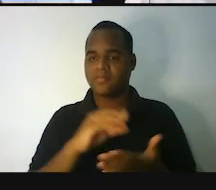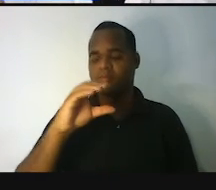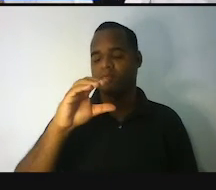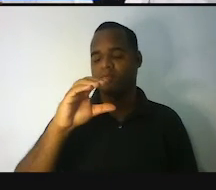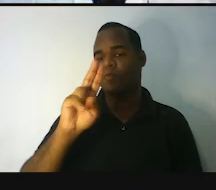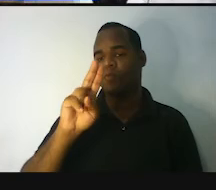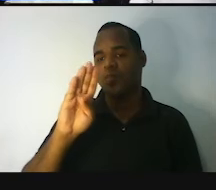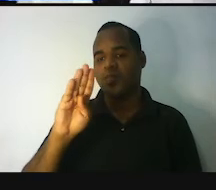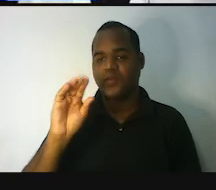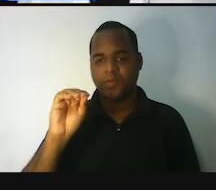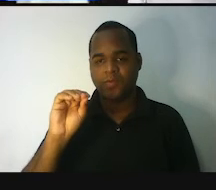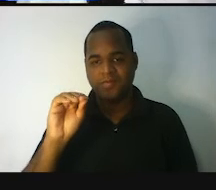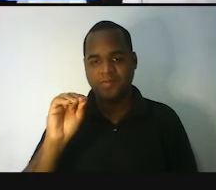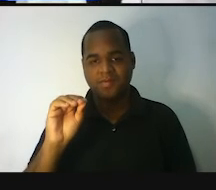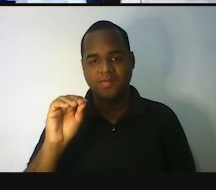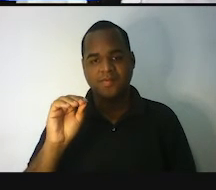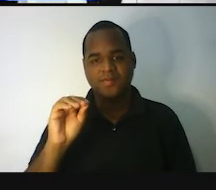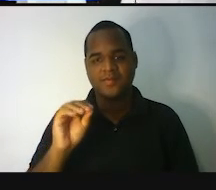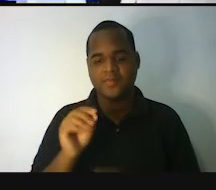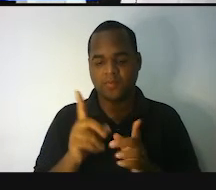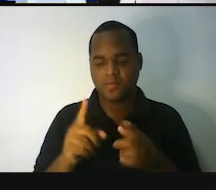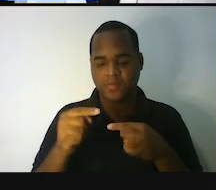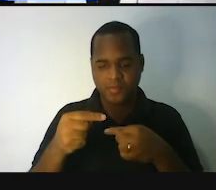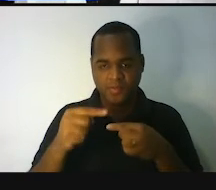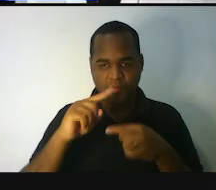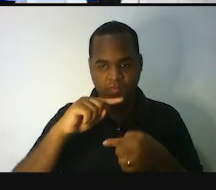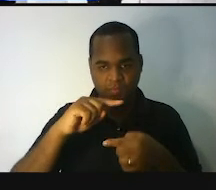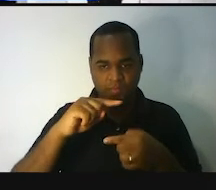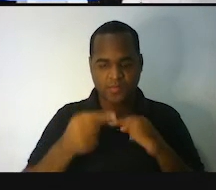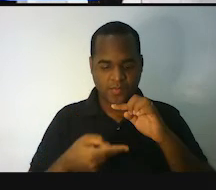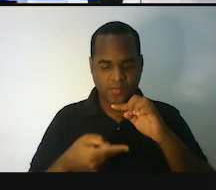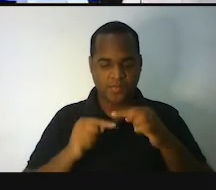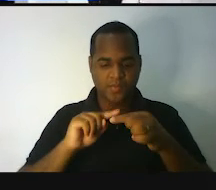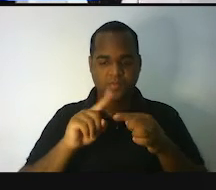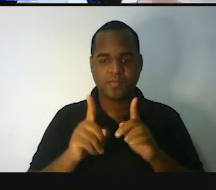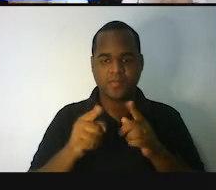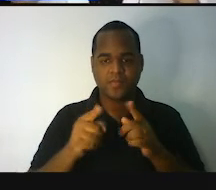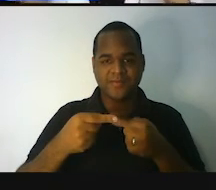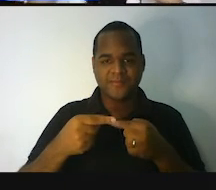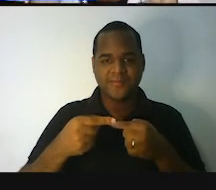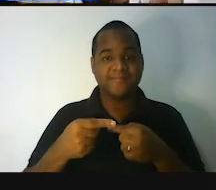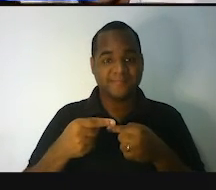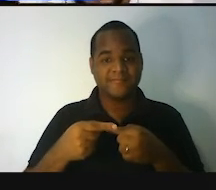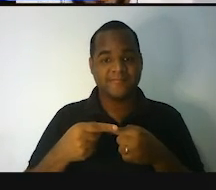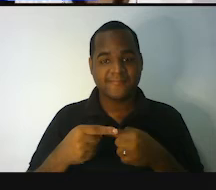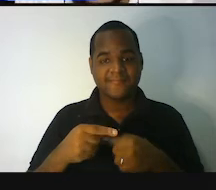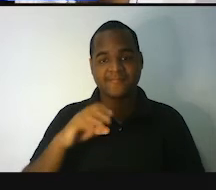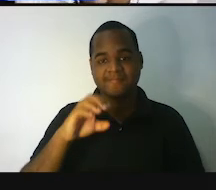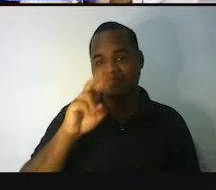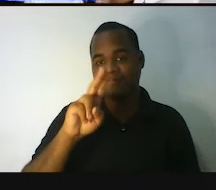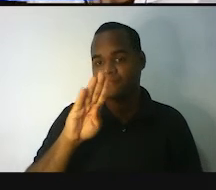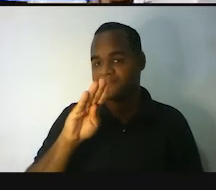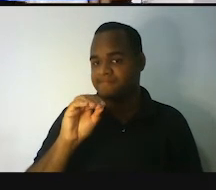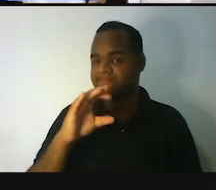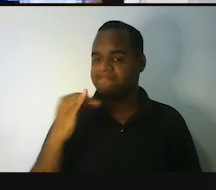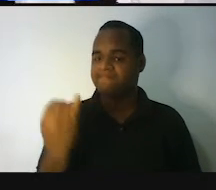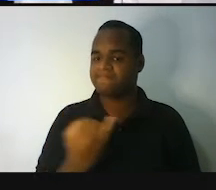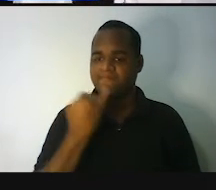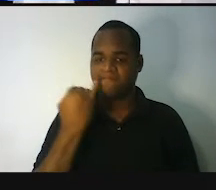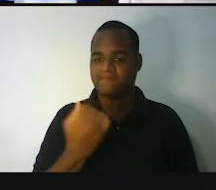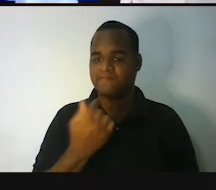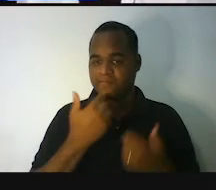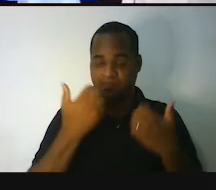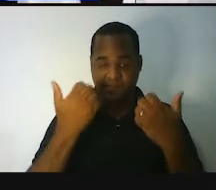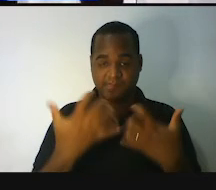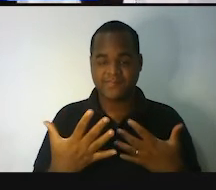dado? O cubo. Por que que eu estou falando isso para você? Esse negócio de cubo é muito importante quando a gente